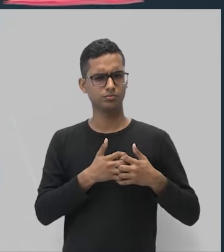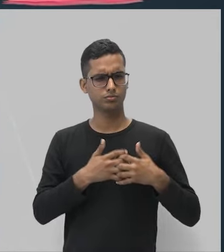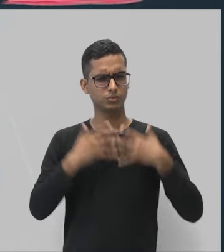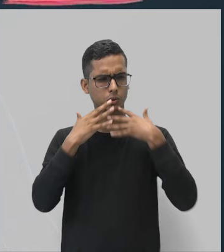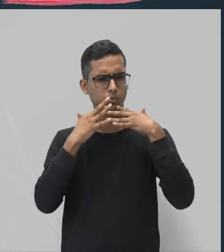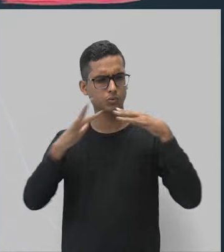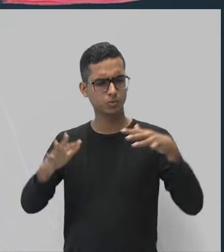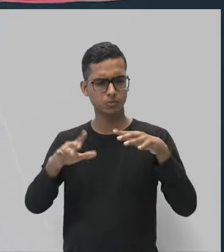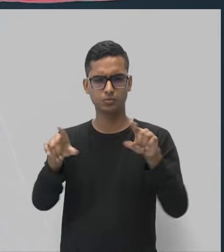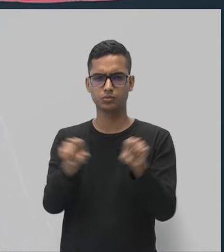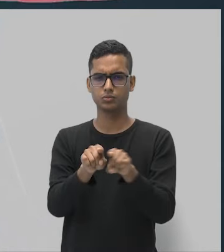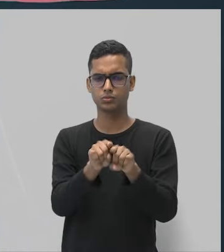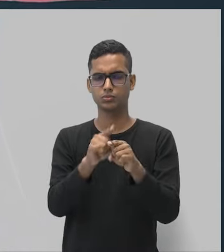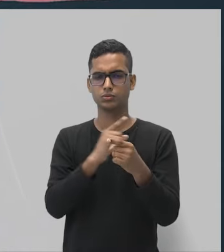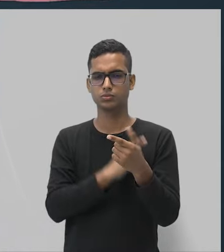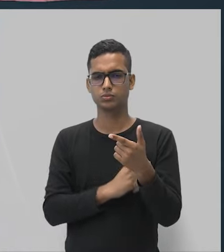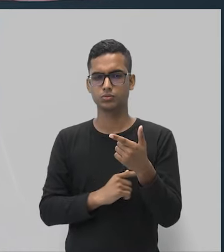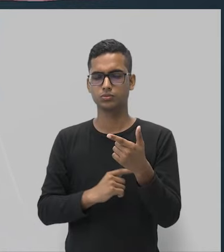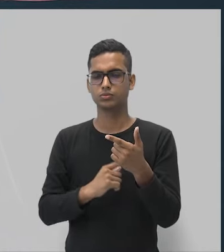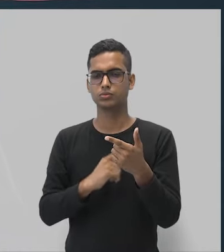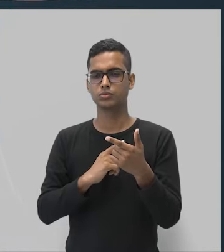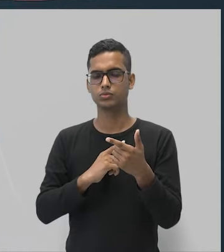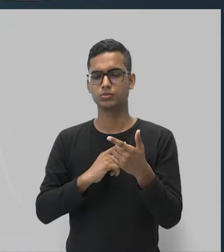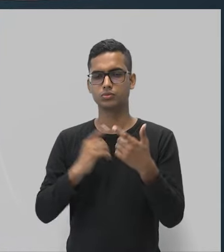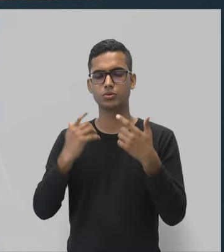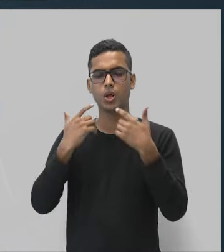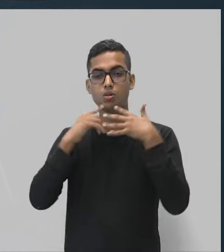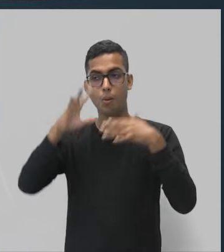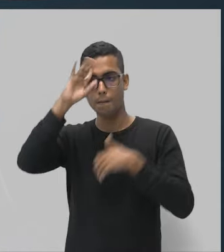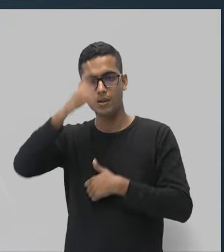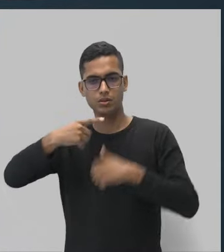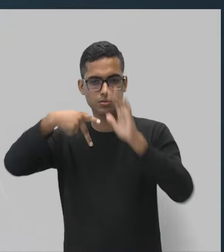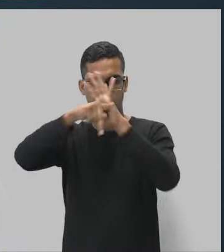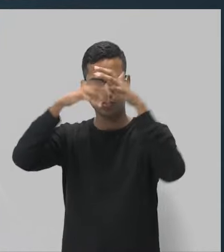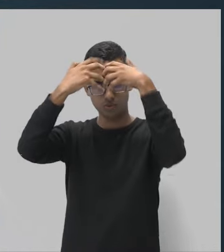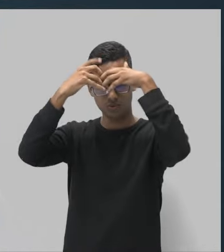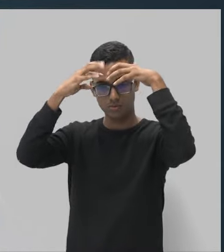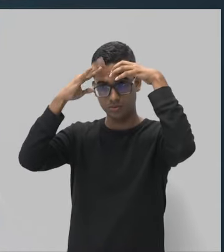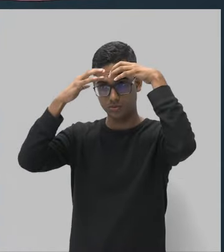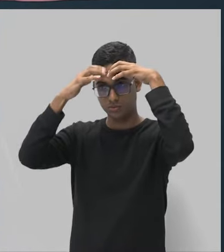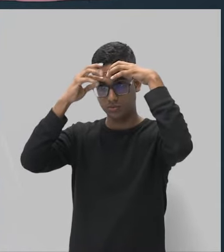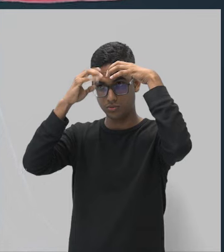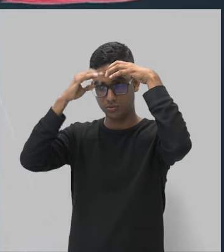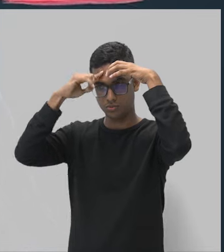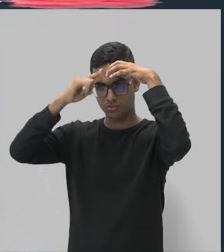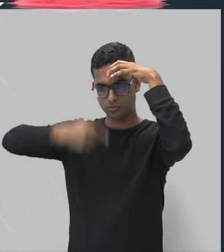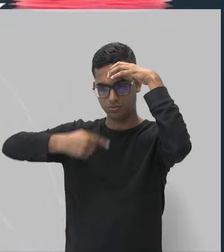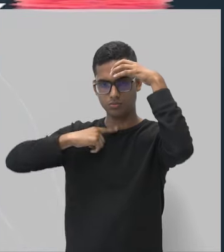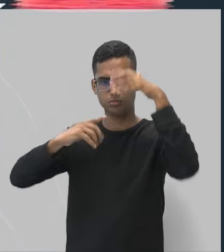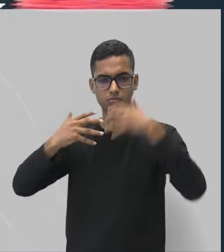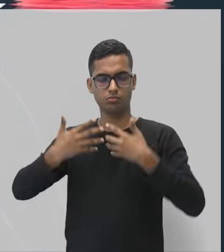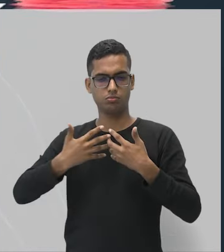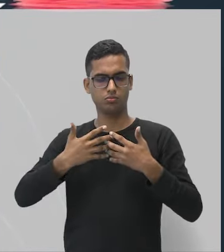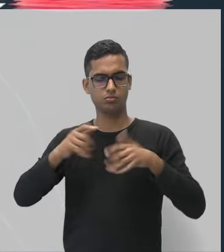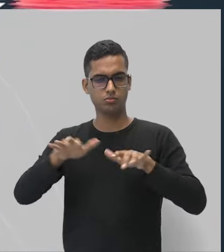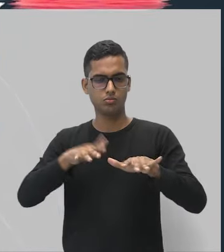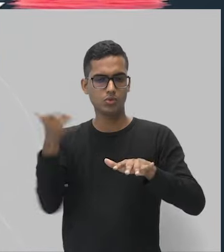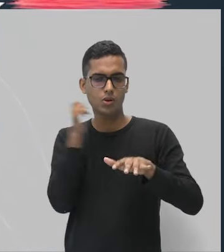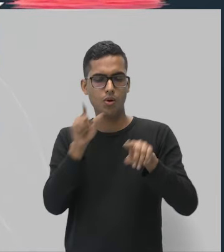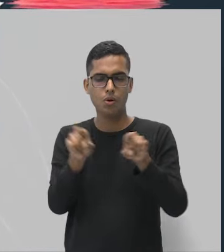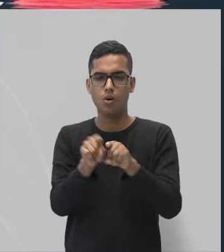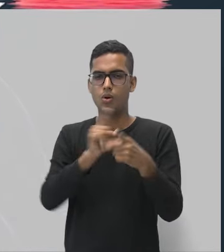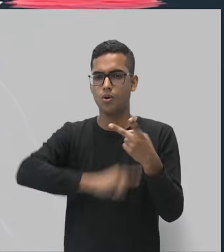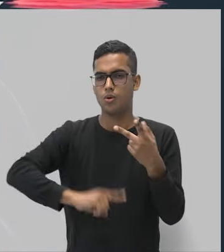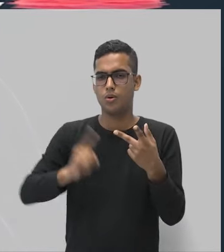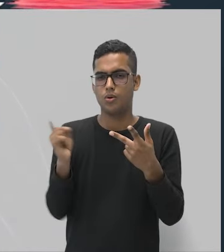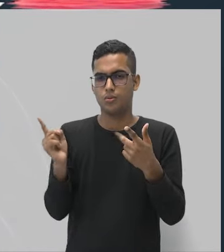Tecido não estriado, tecido liso, músculo liso, eu não